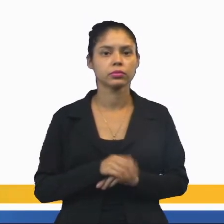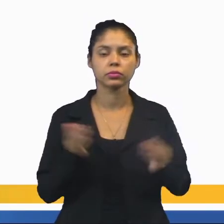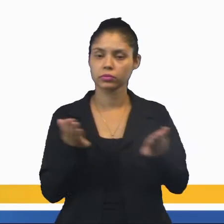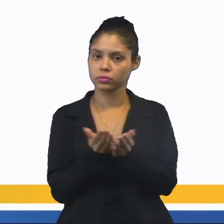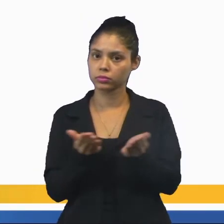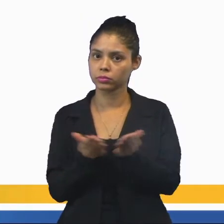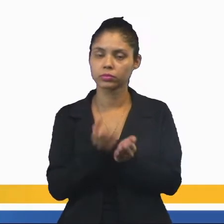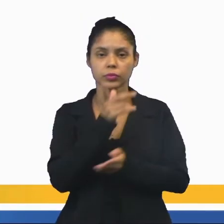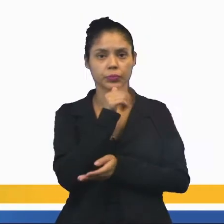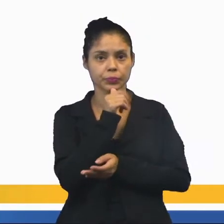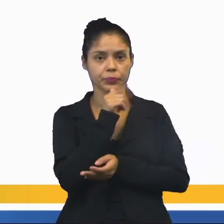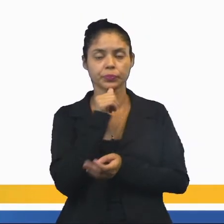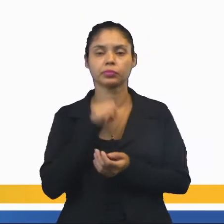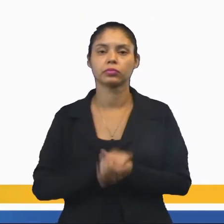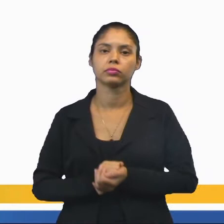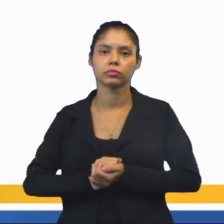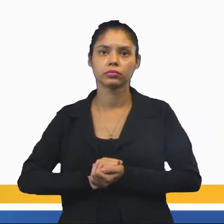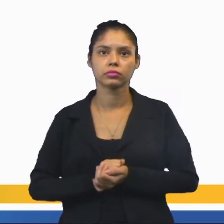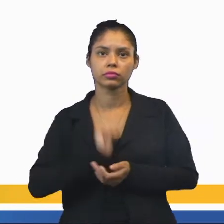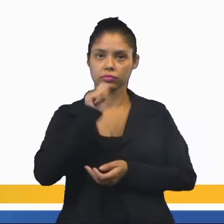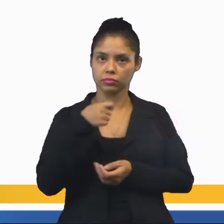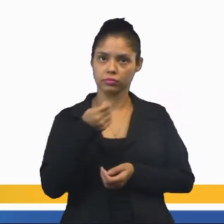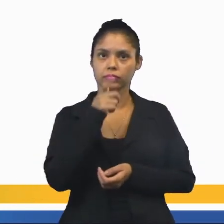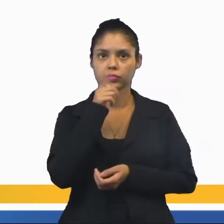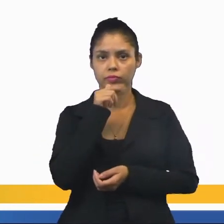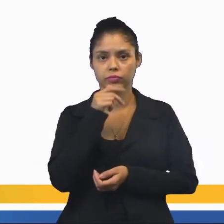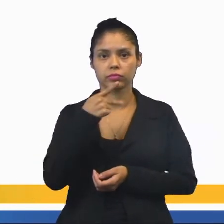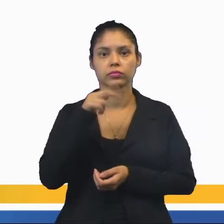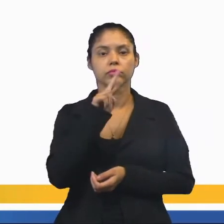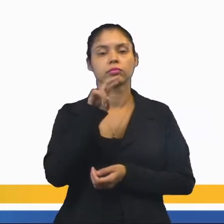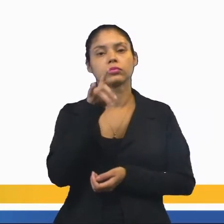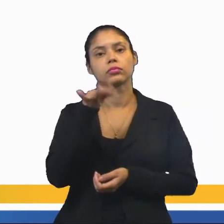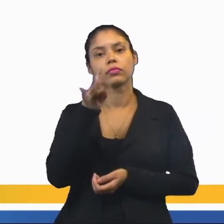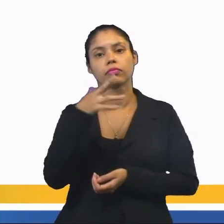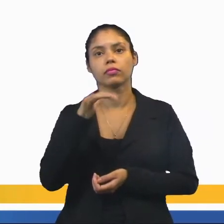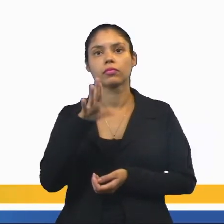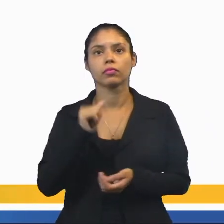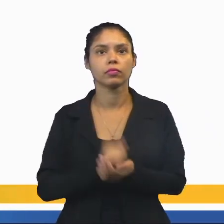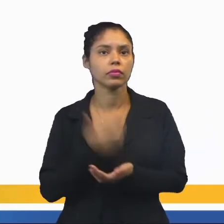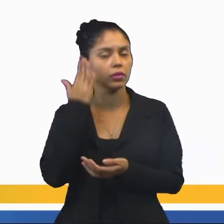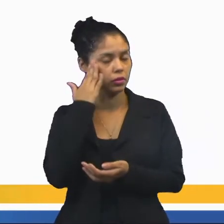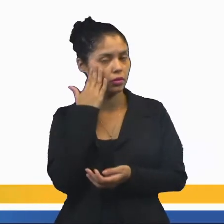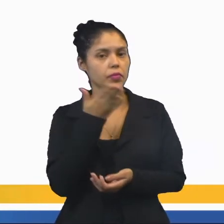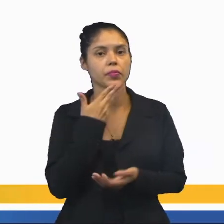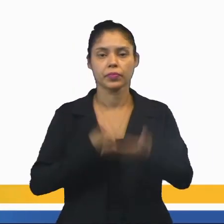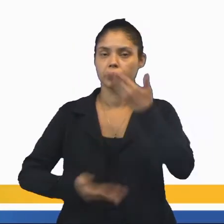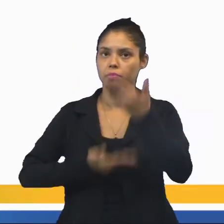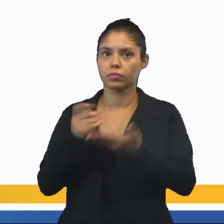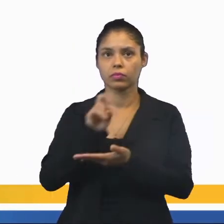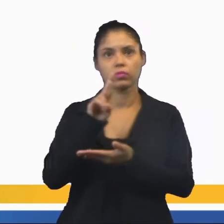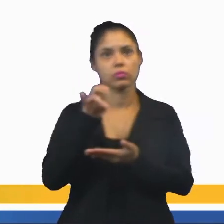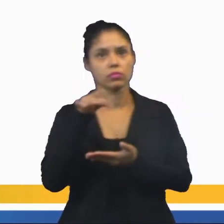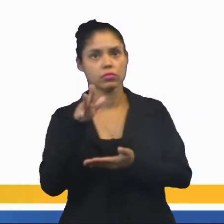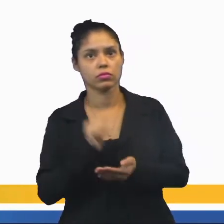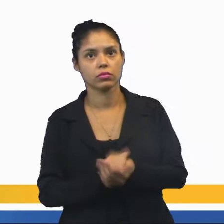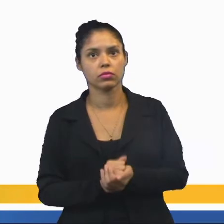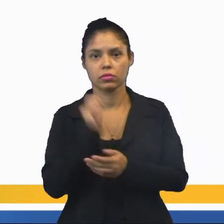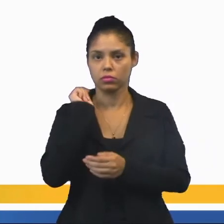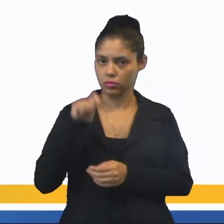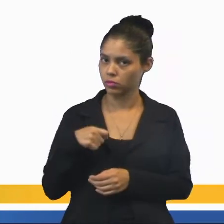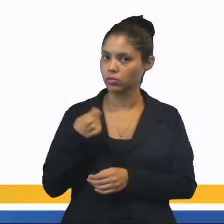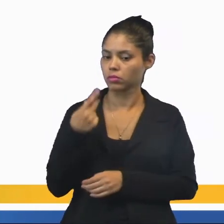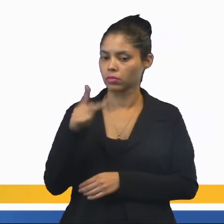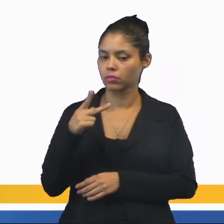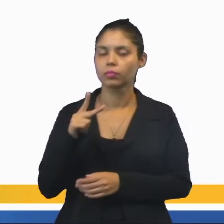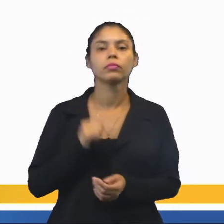exemplo, a água é esse símbolo, o símbolo da purificação, não é? Entender a relação entre o ritual e a simbologia